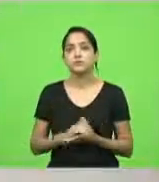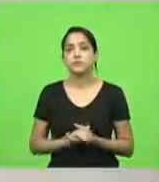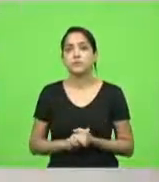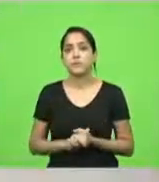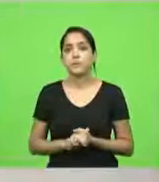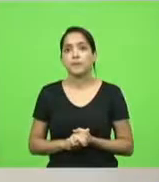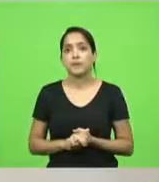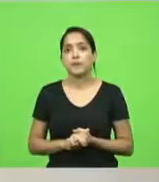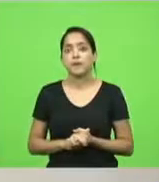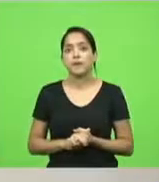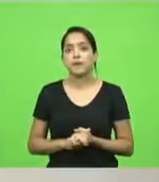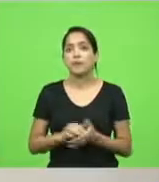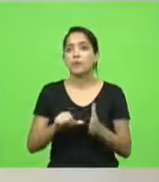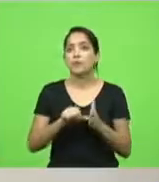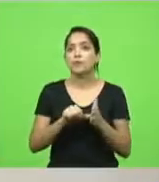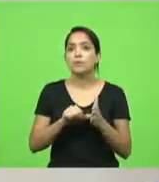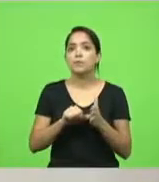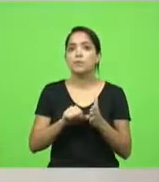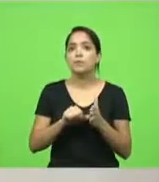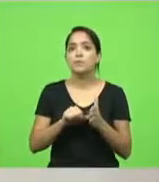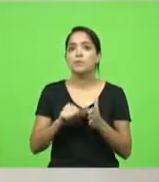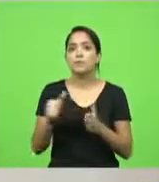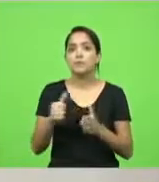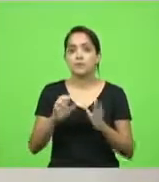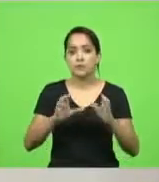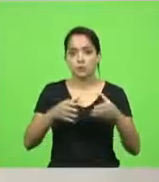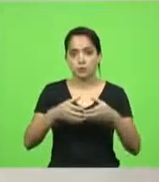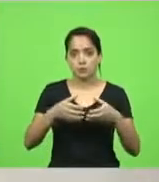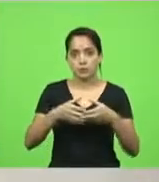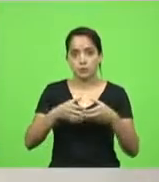Primeiro bloco é o bloco PSL-PL.